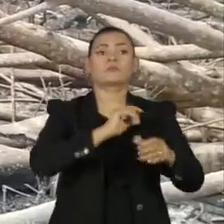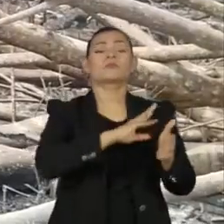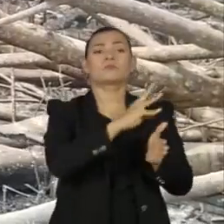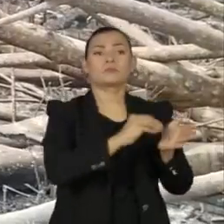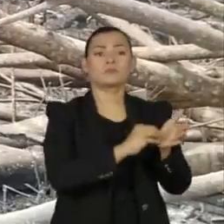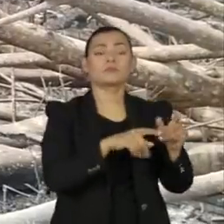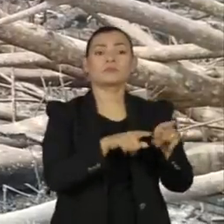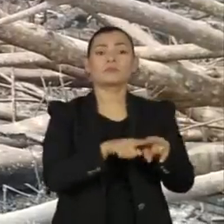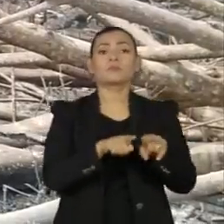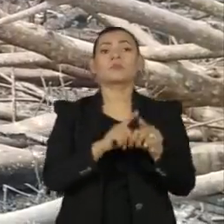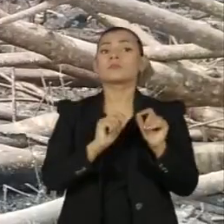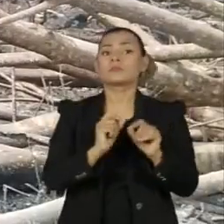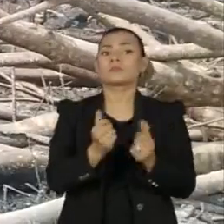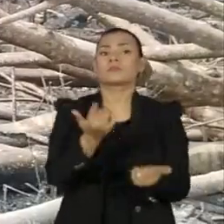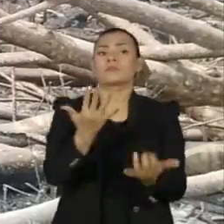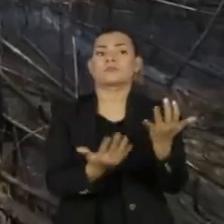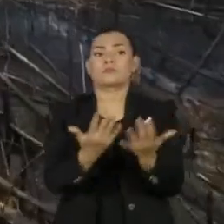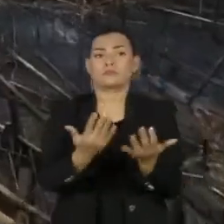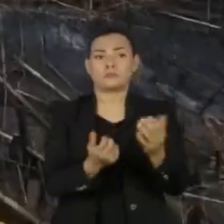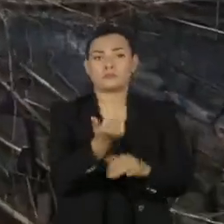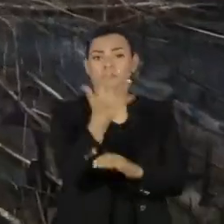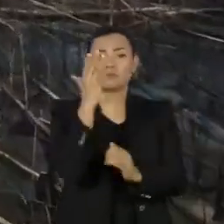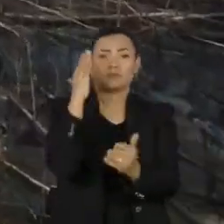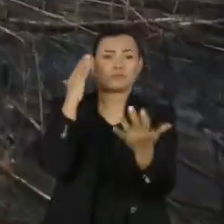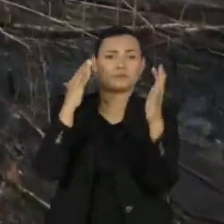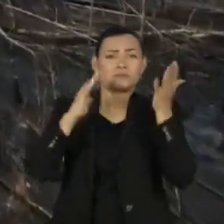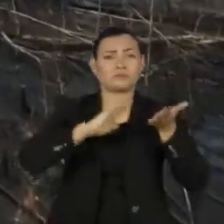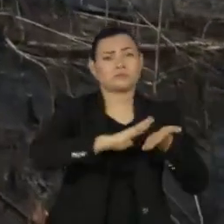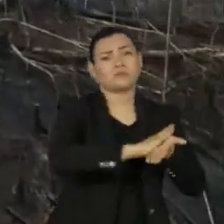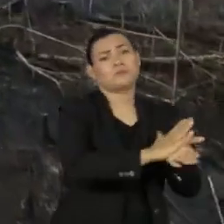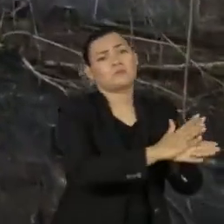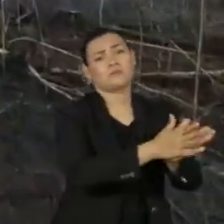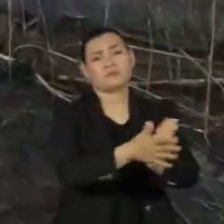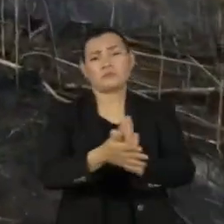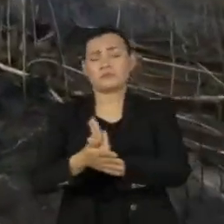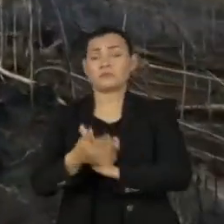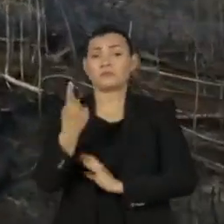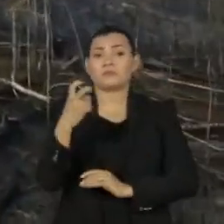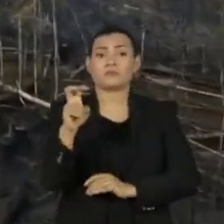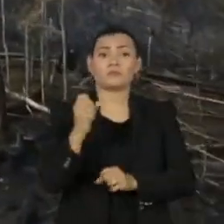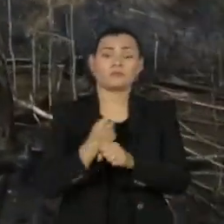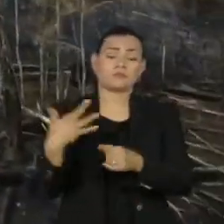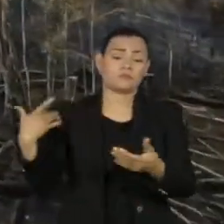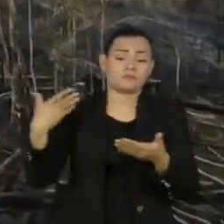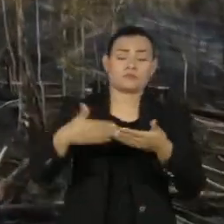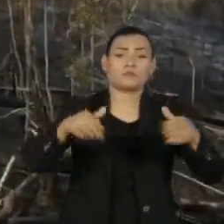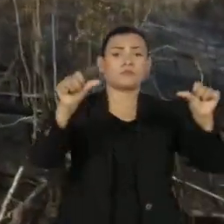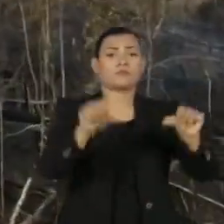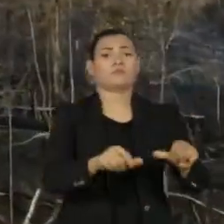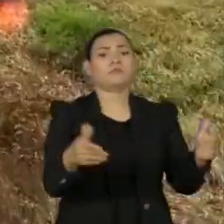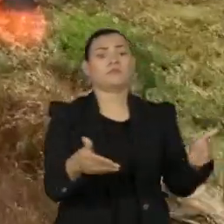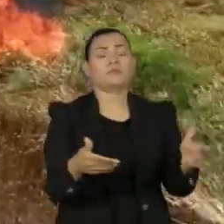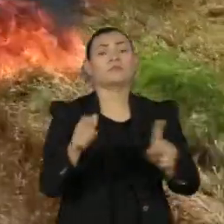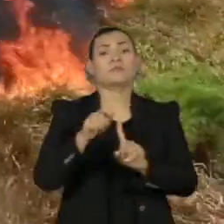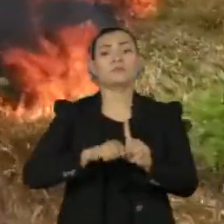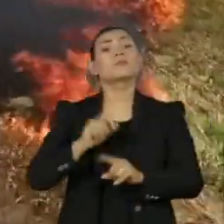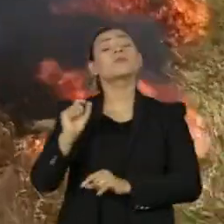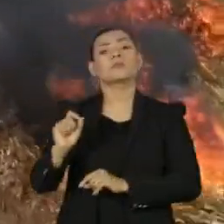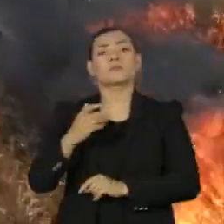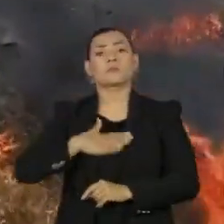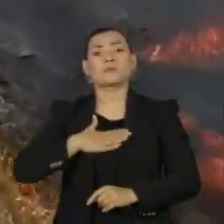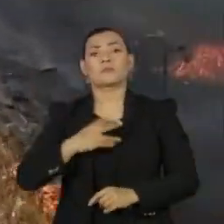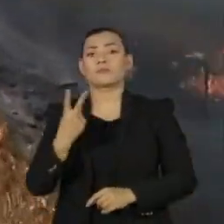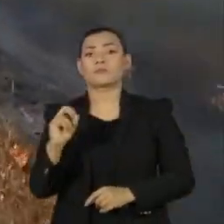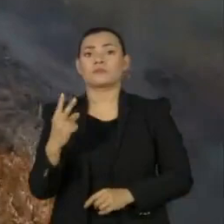Amazon, os danos à floresta em 2022 já são os piores em 15 anos. De agosto de 2021 a julho deste ano, foram